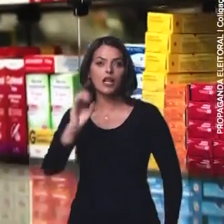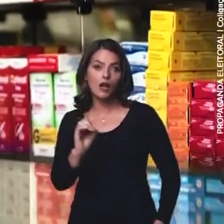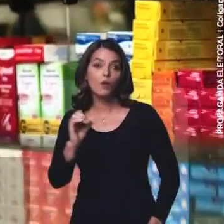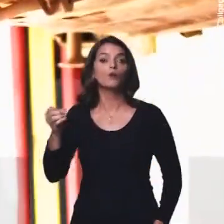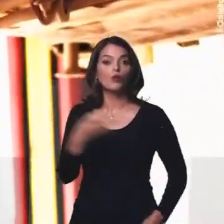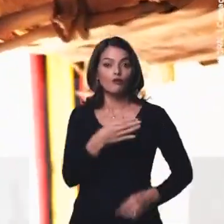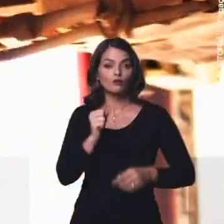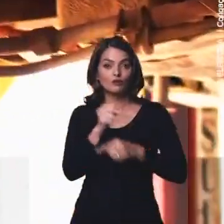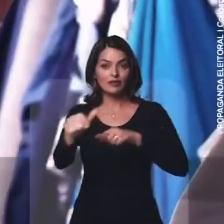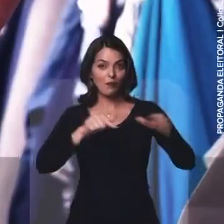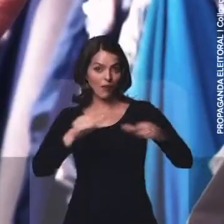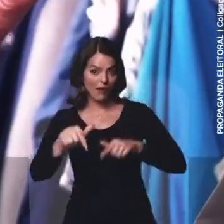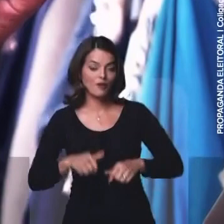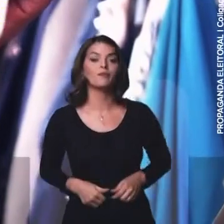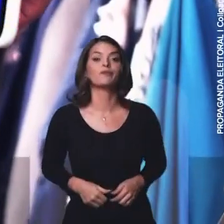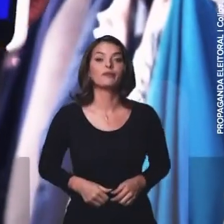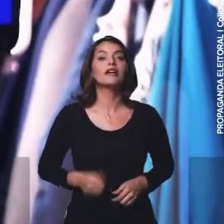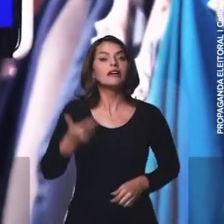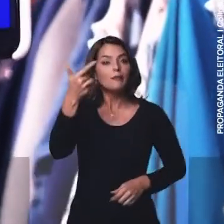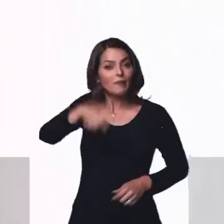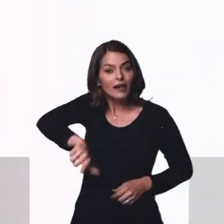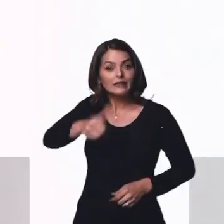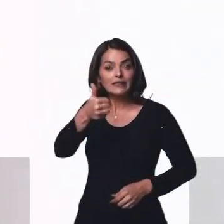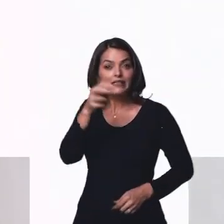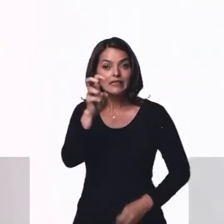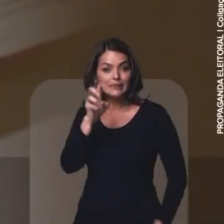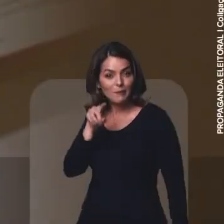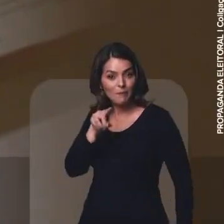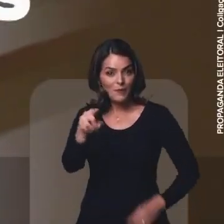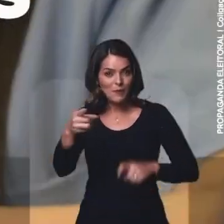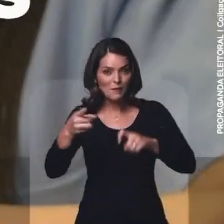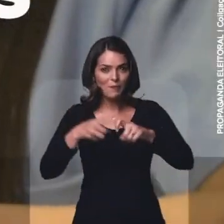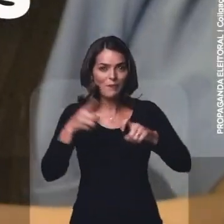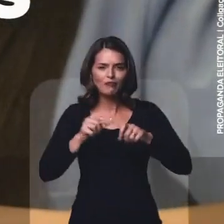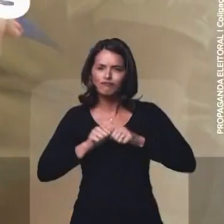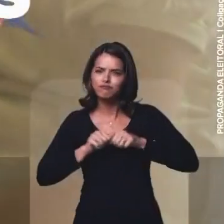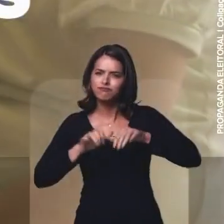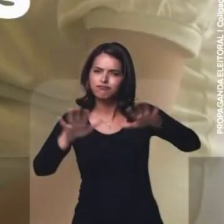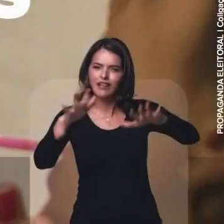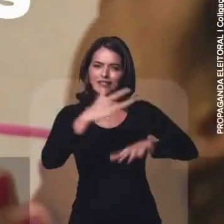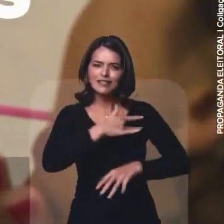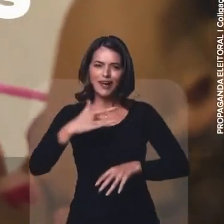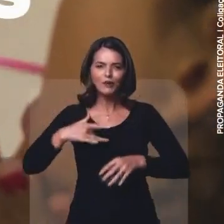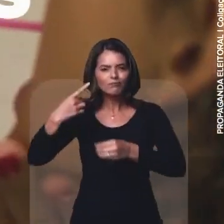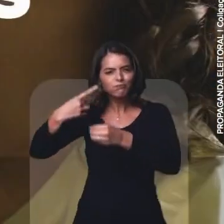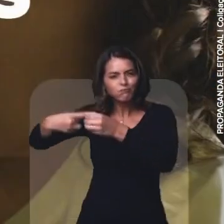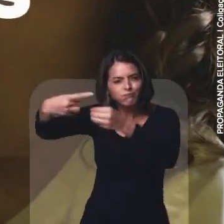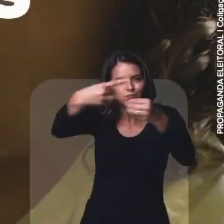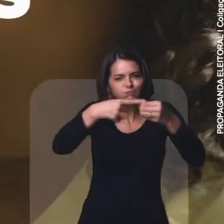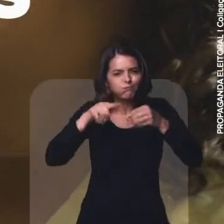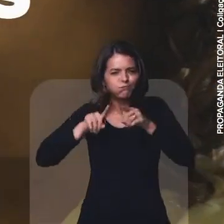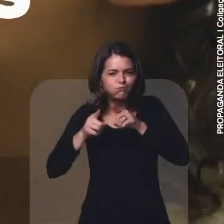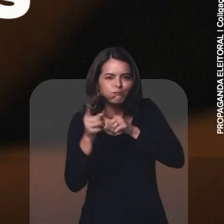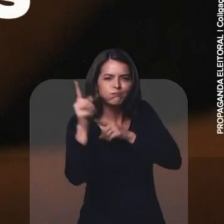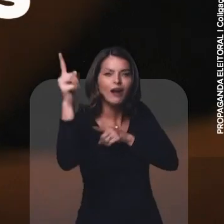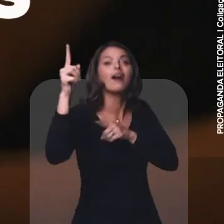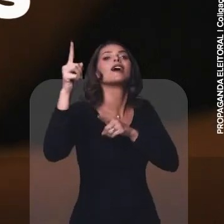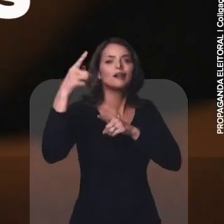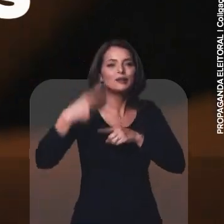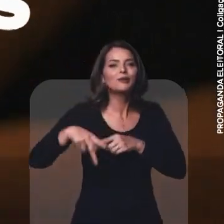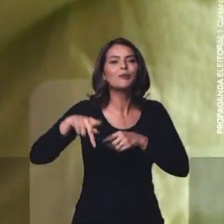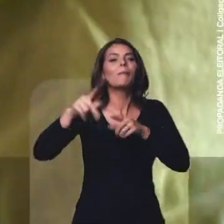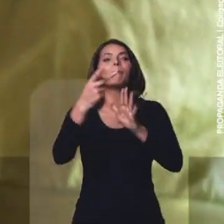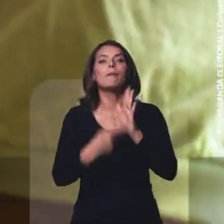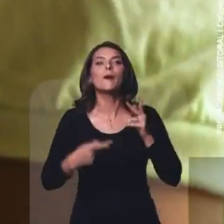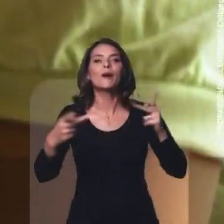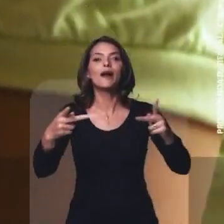milhões de novos empregos para quem quer trabalhar. Teremos mais 15 mil médicos levando a saúde para o interior do país com o